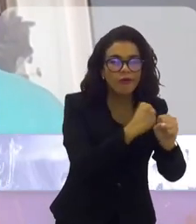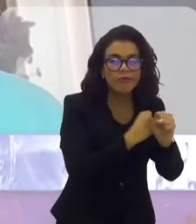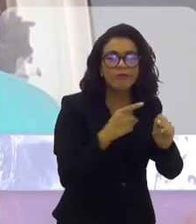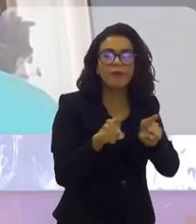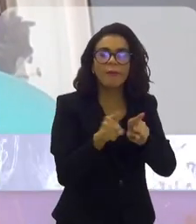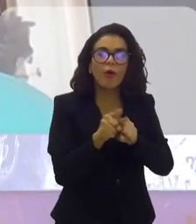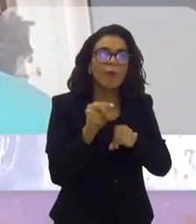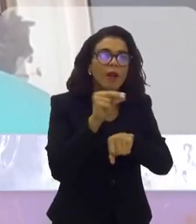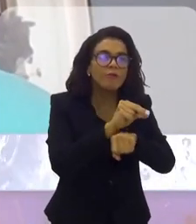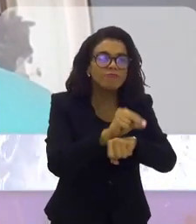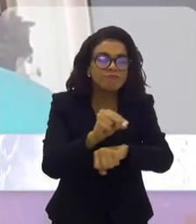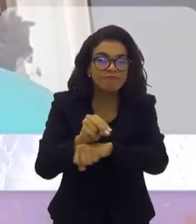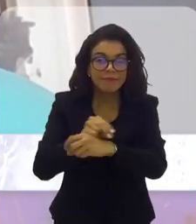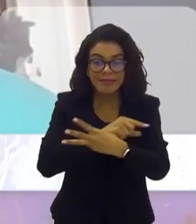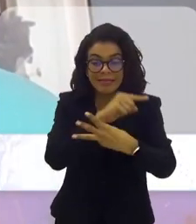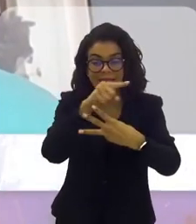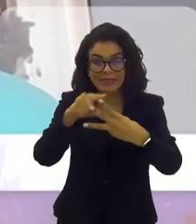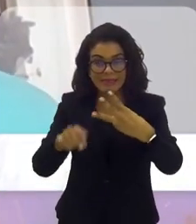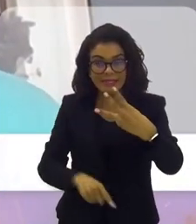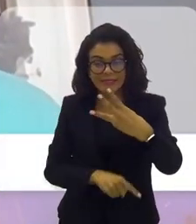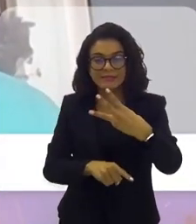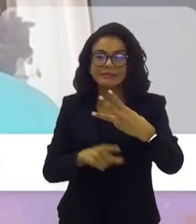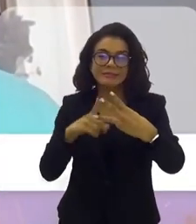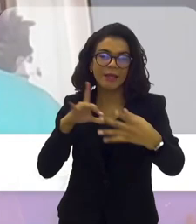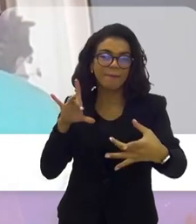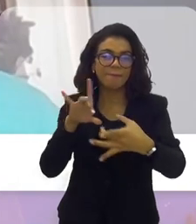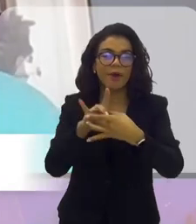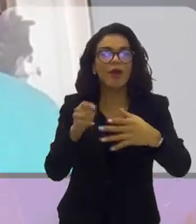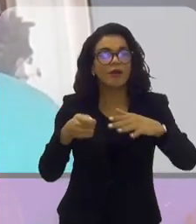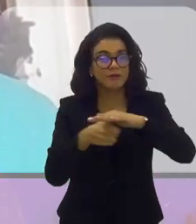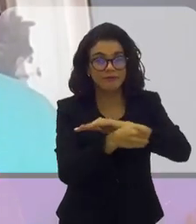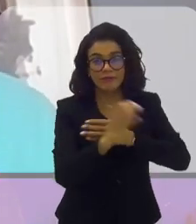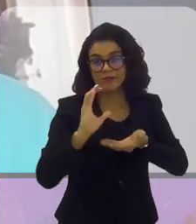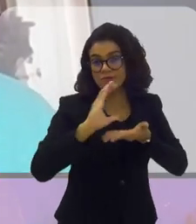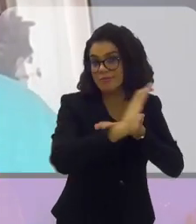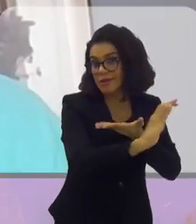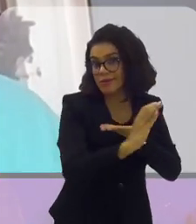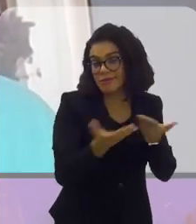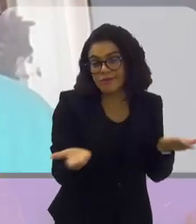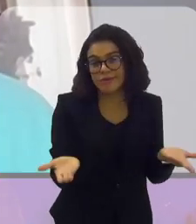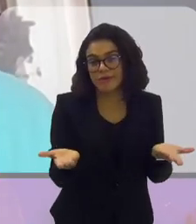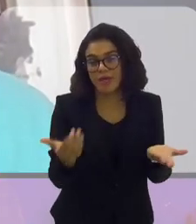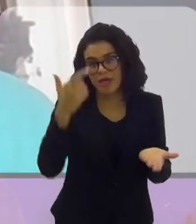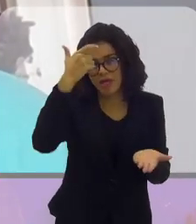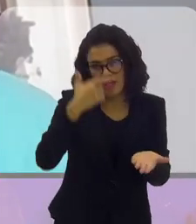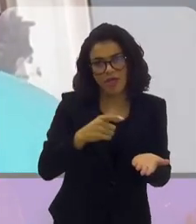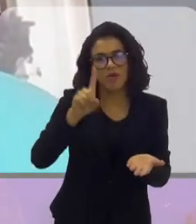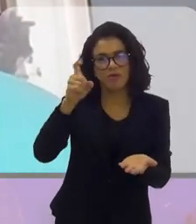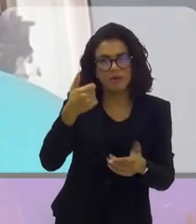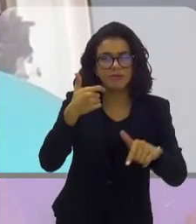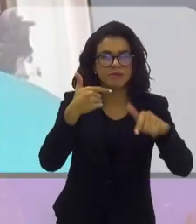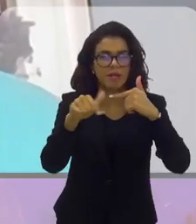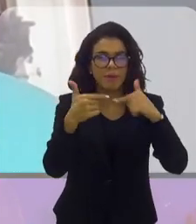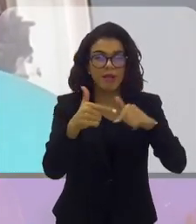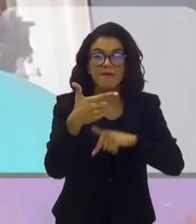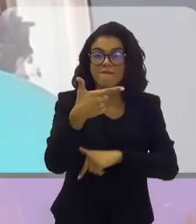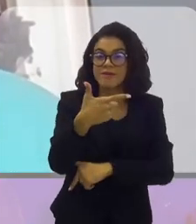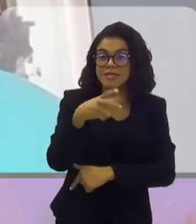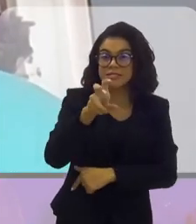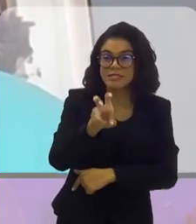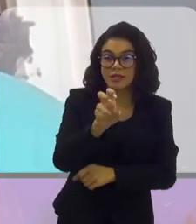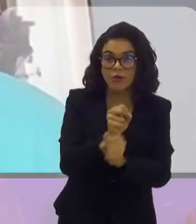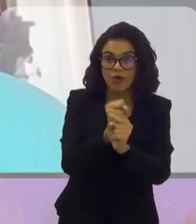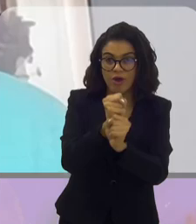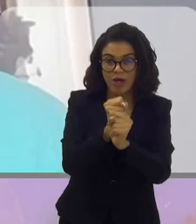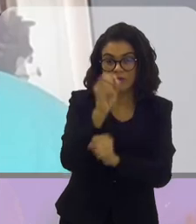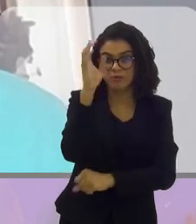construído e como é que ele é mantido. Esses três pontos têm tudo a ver com o investimento que se faz nele. E eu trabalhei 25